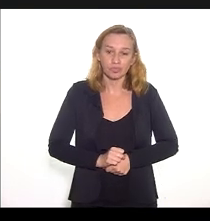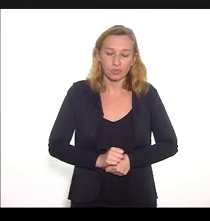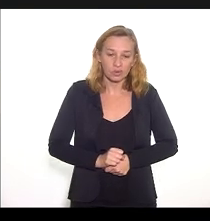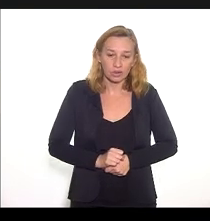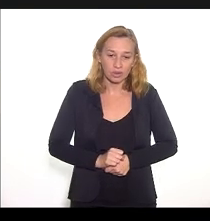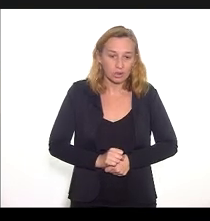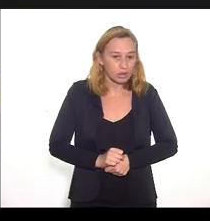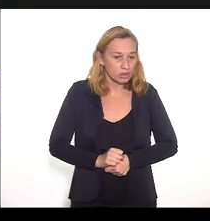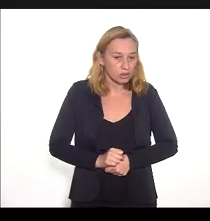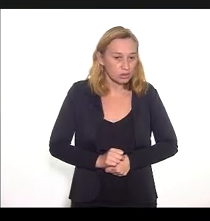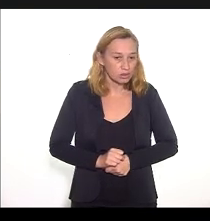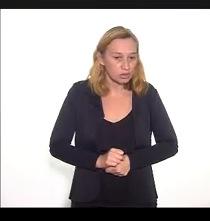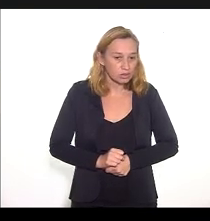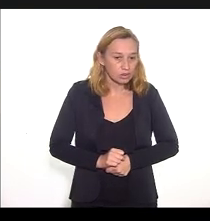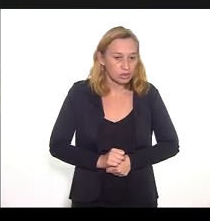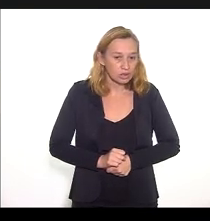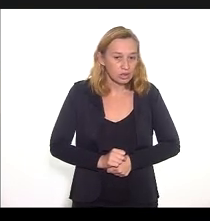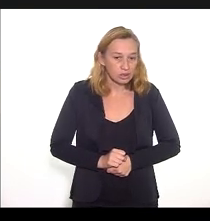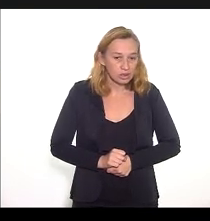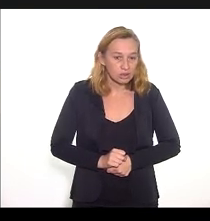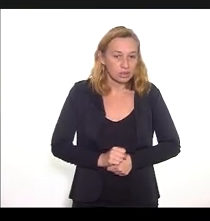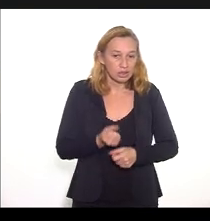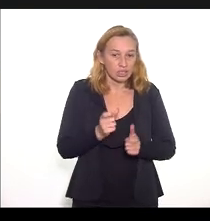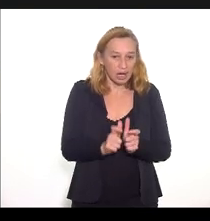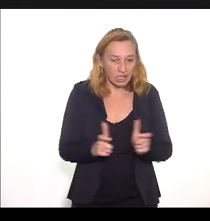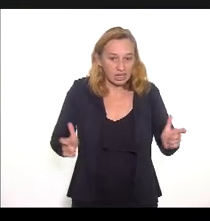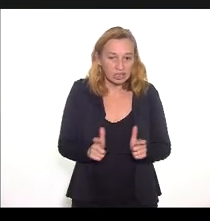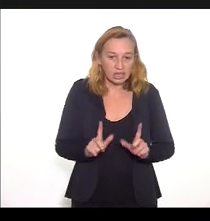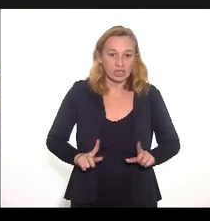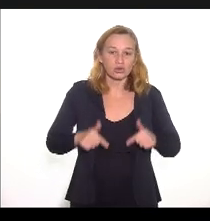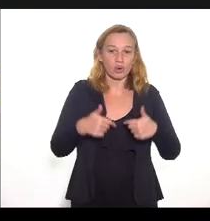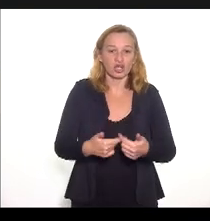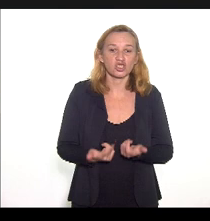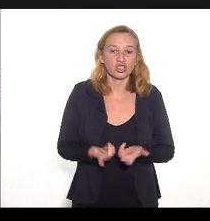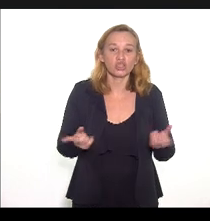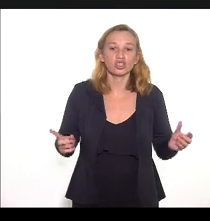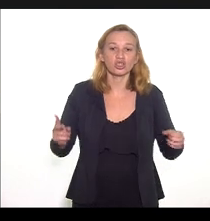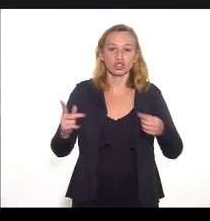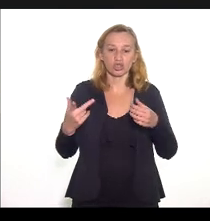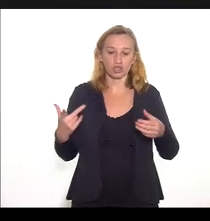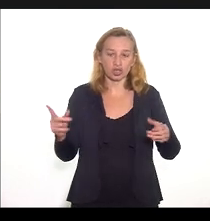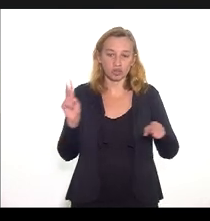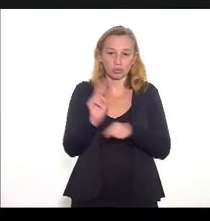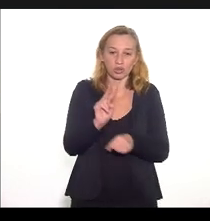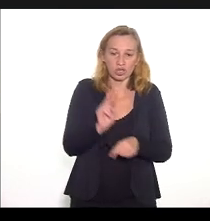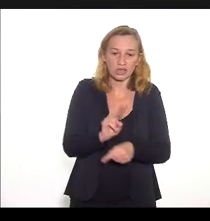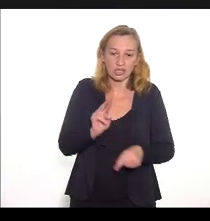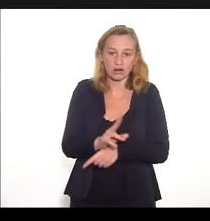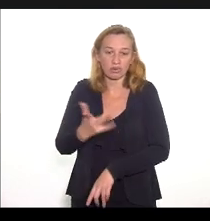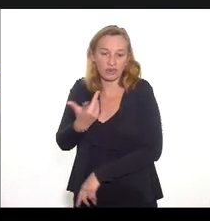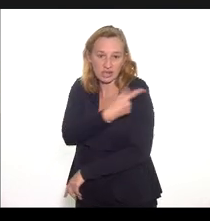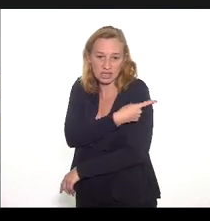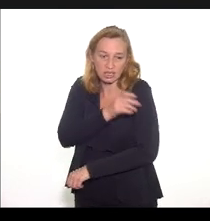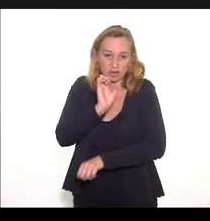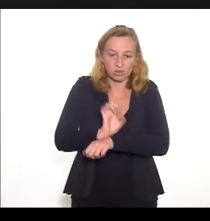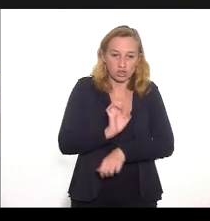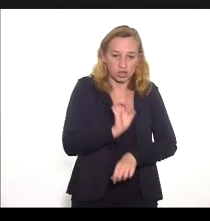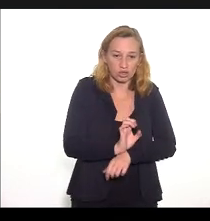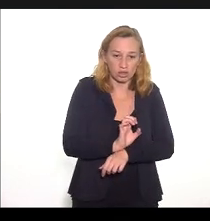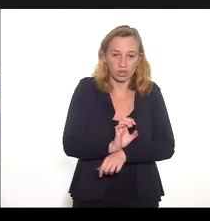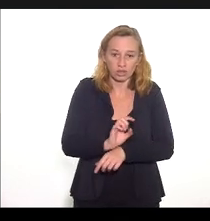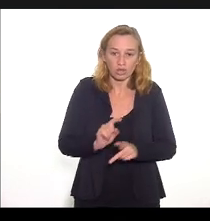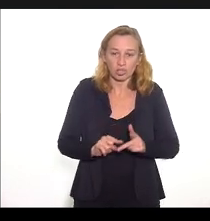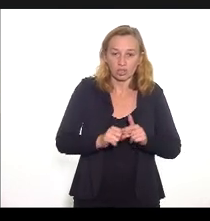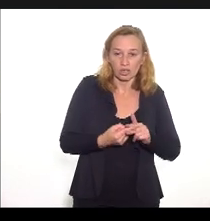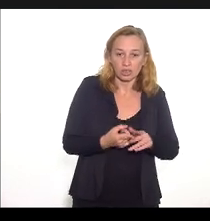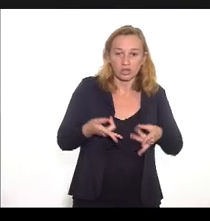demandando a intensificação das ações de prevenção, como a vacinação da população elegível no Estado, assim como a manutenção